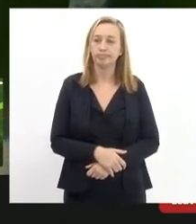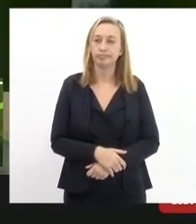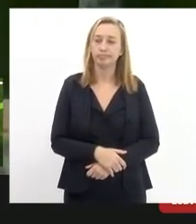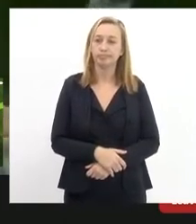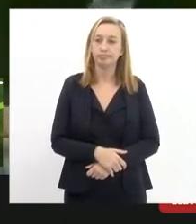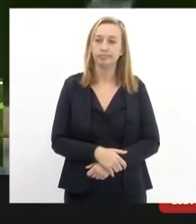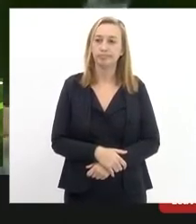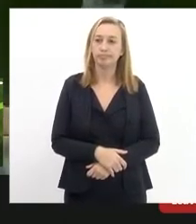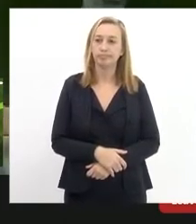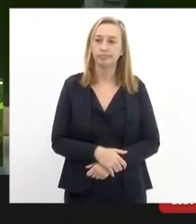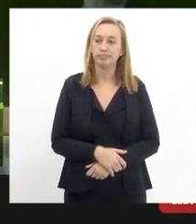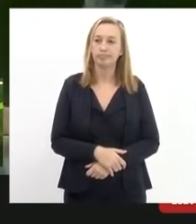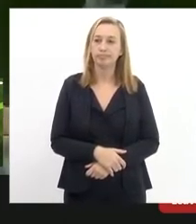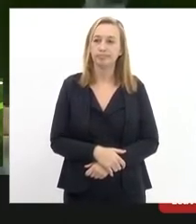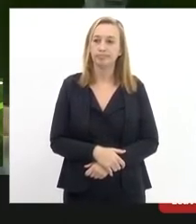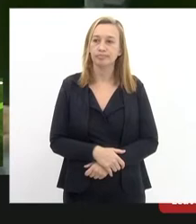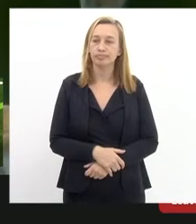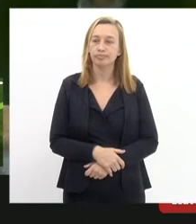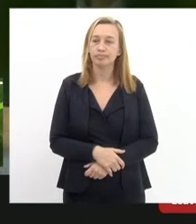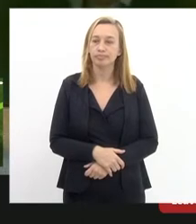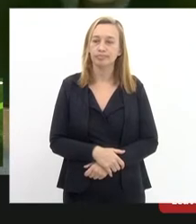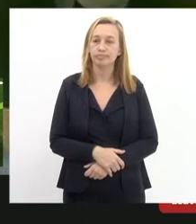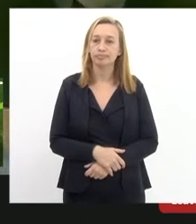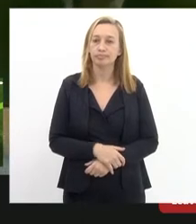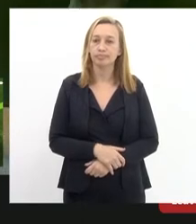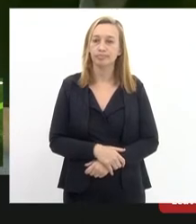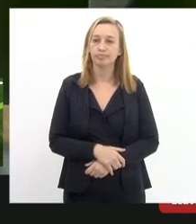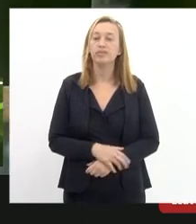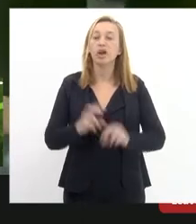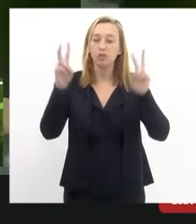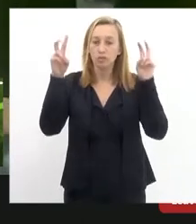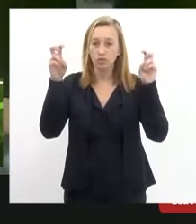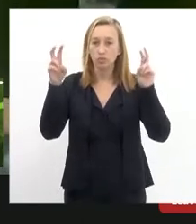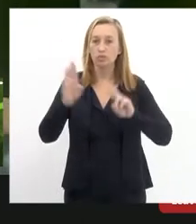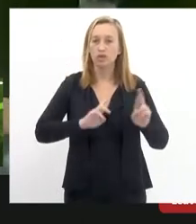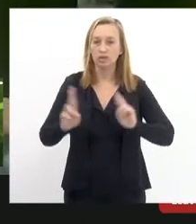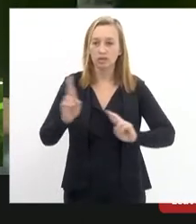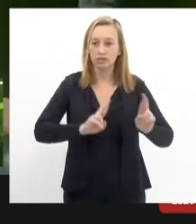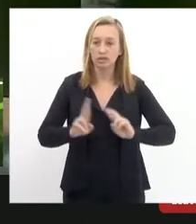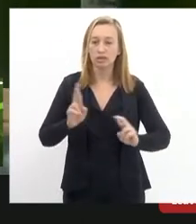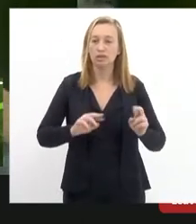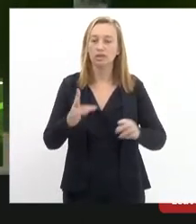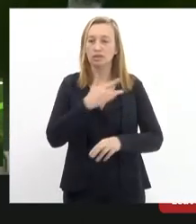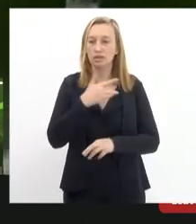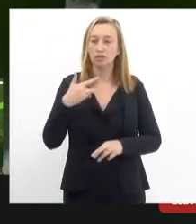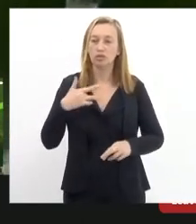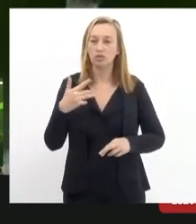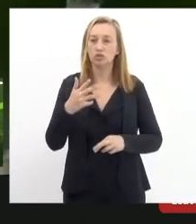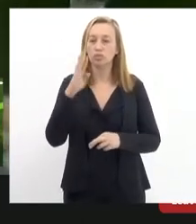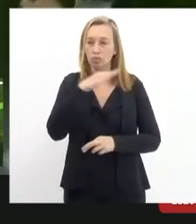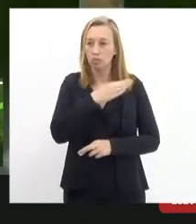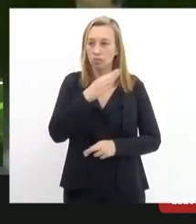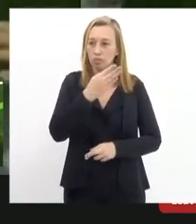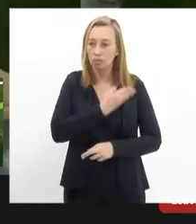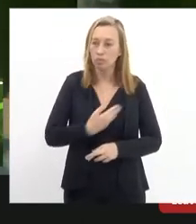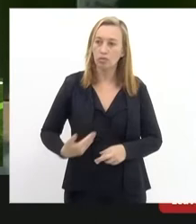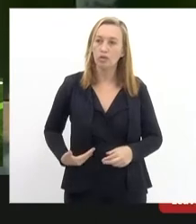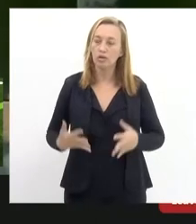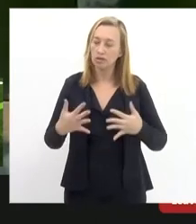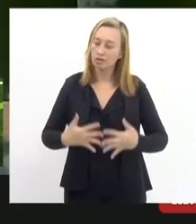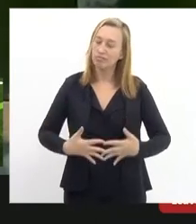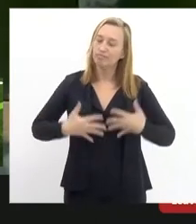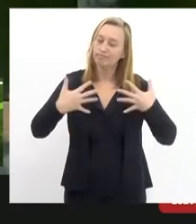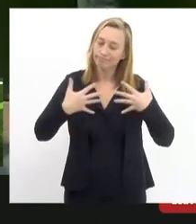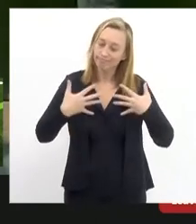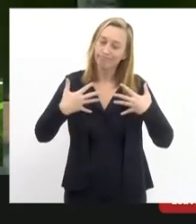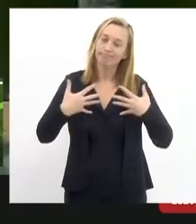propositiva no que diz respeito aos assuntos relacionados à administração pública a quem tem privilégio de encontrar